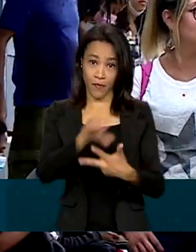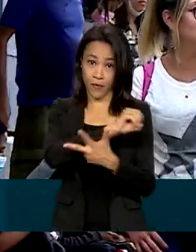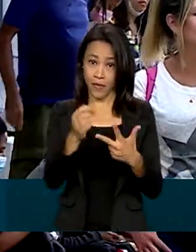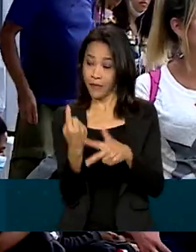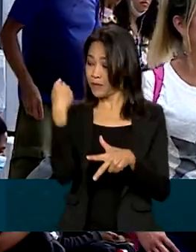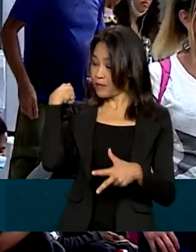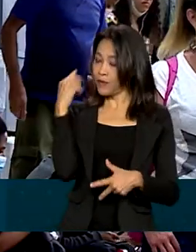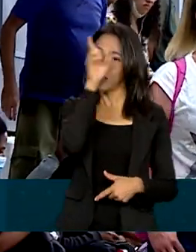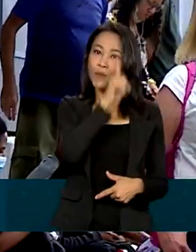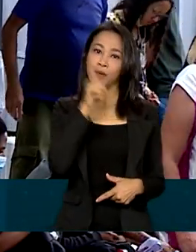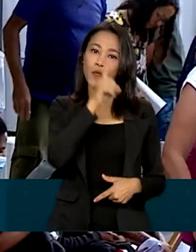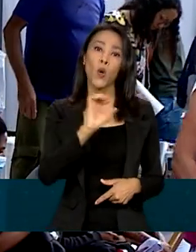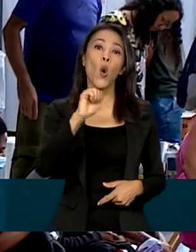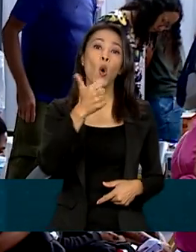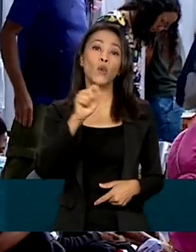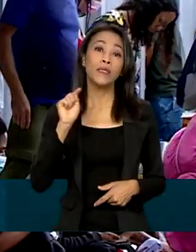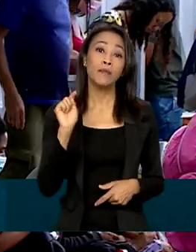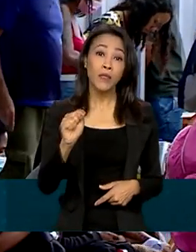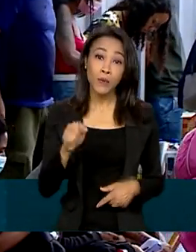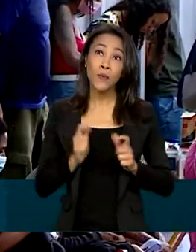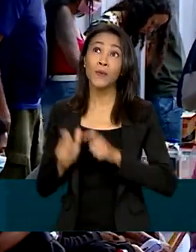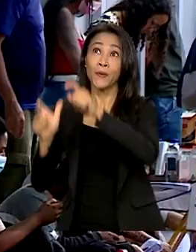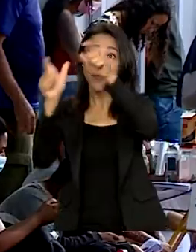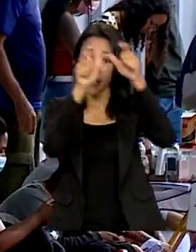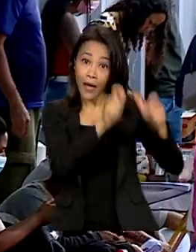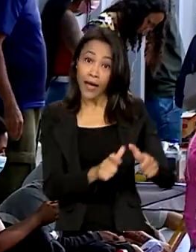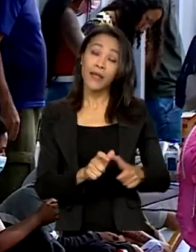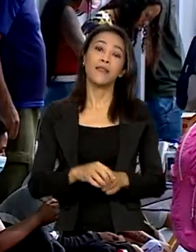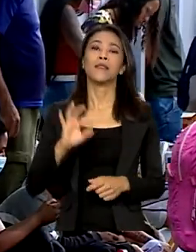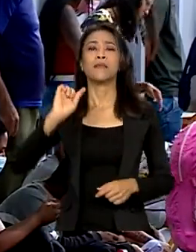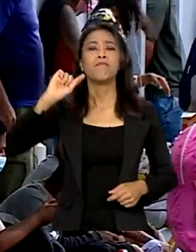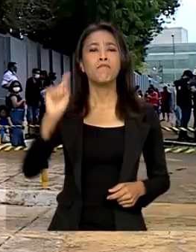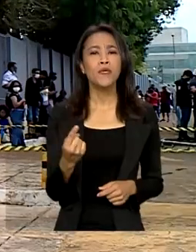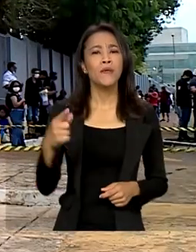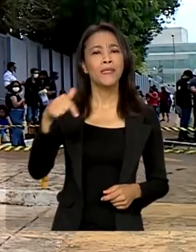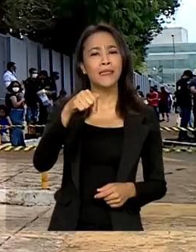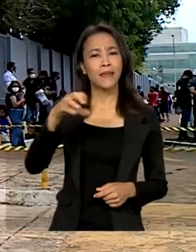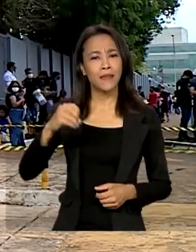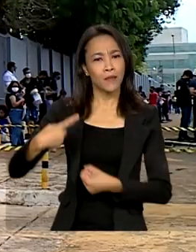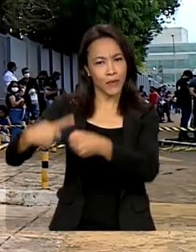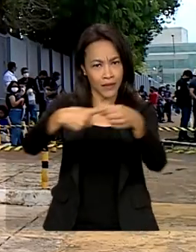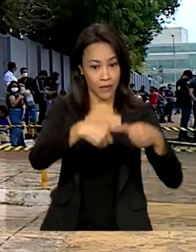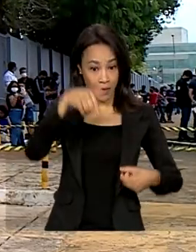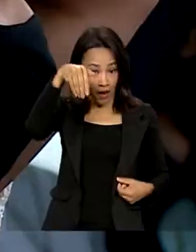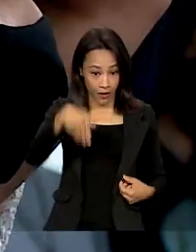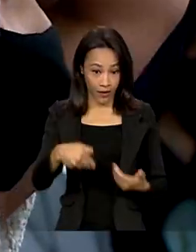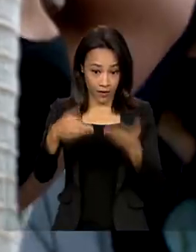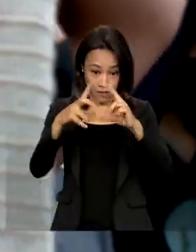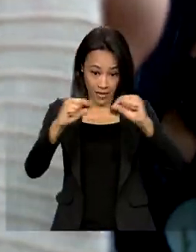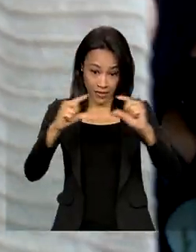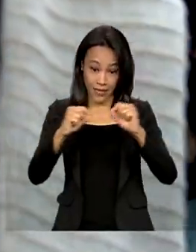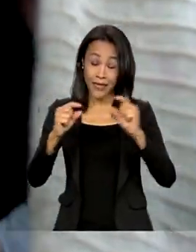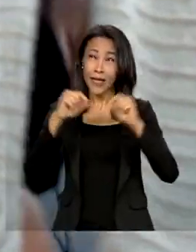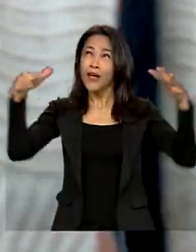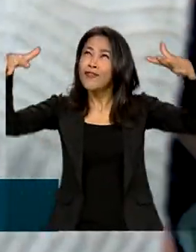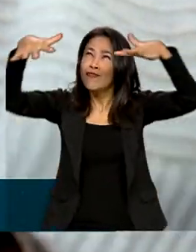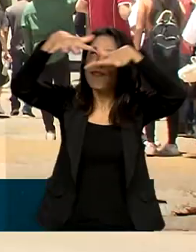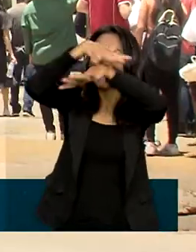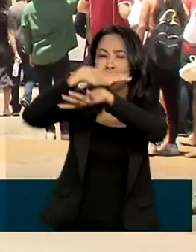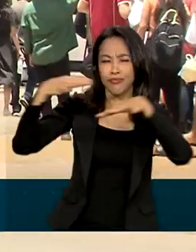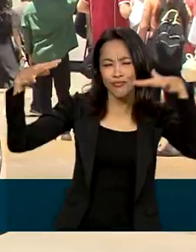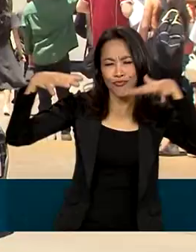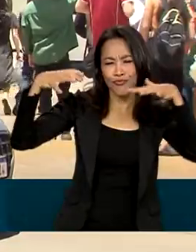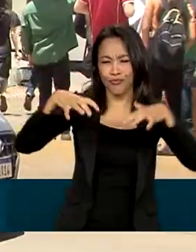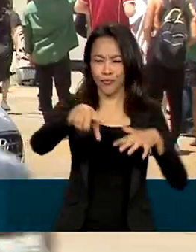mais de 11 mil locais de prova em cerca de 1.700 municípios. Em Brasília, o tempo chuvoso ao longo da semana